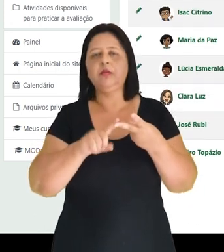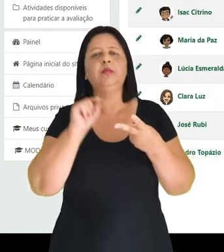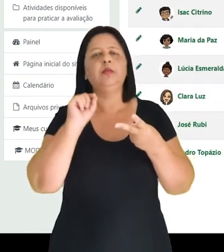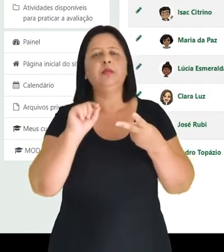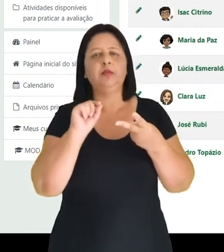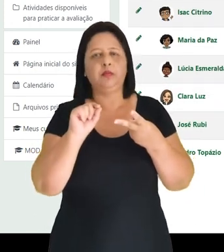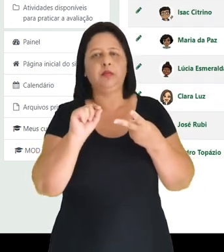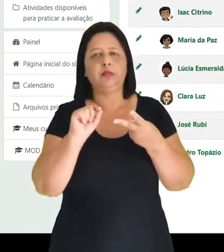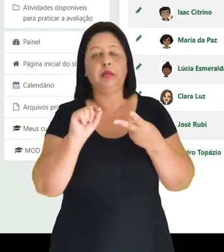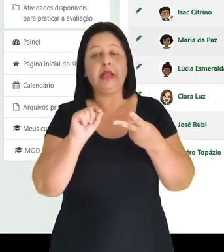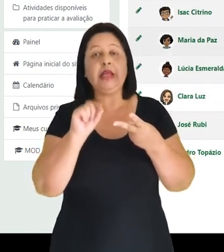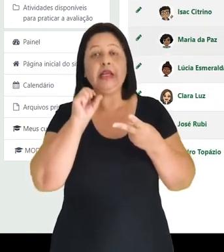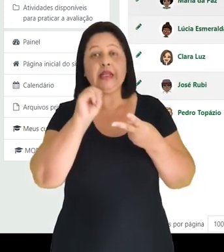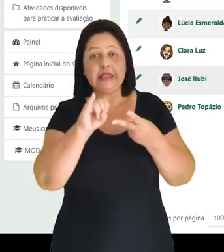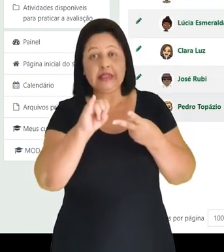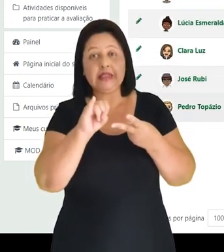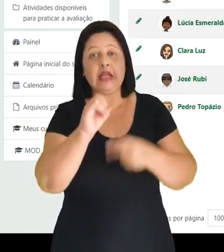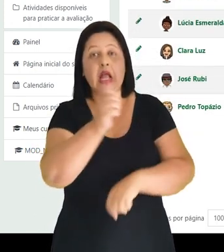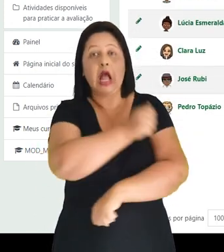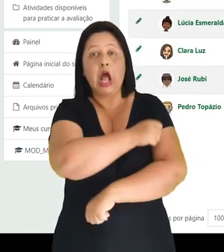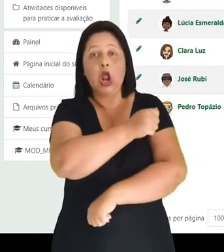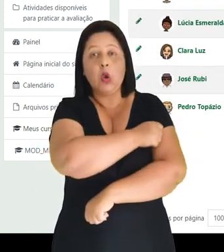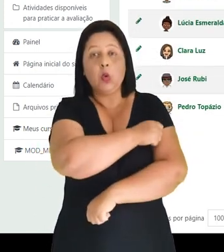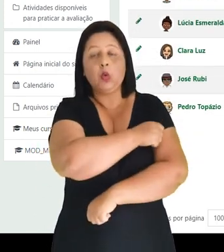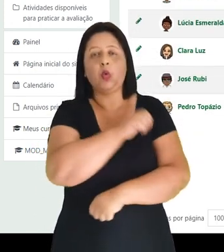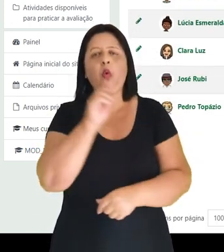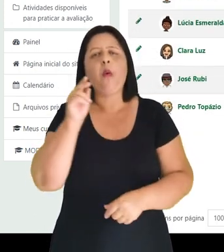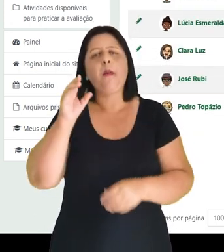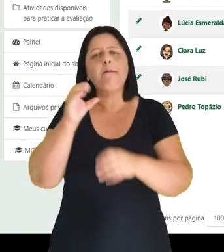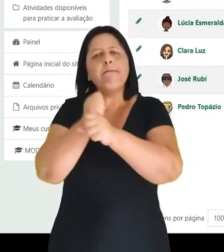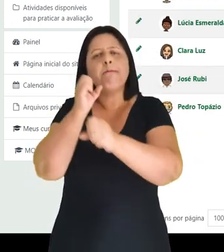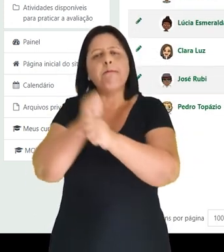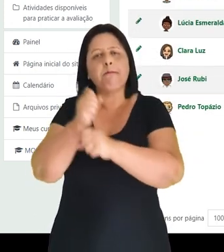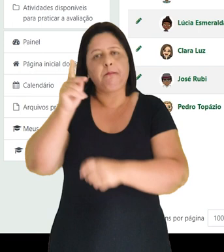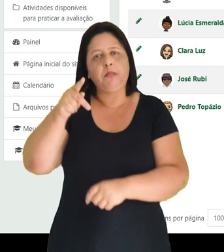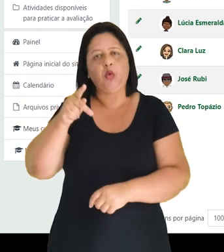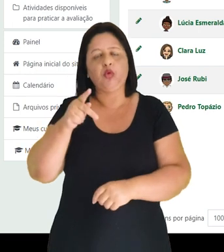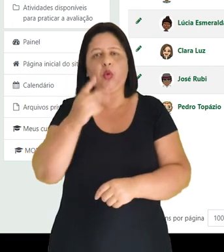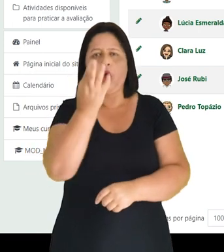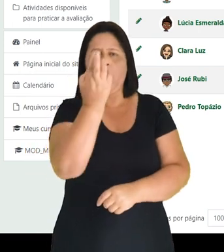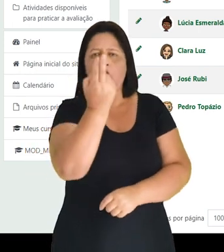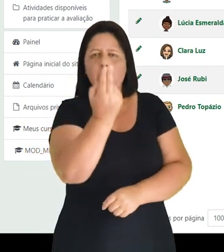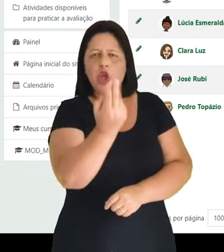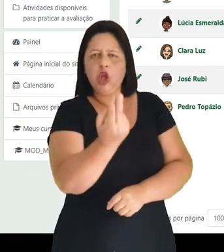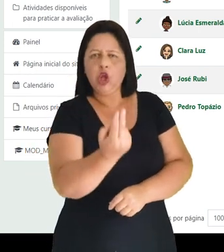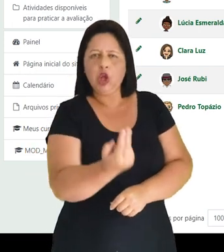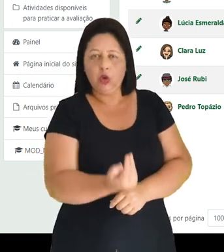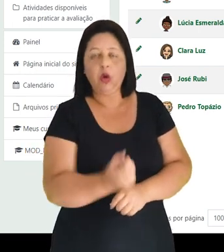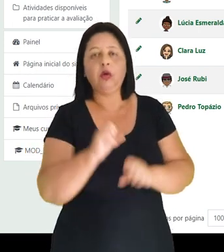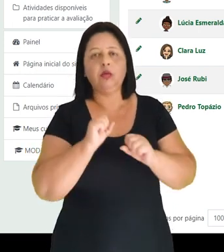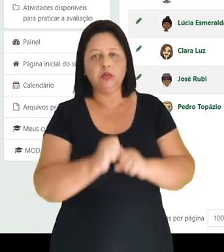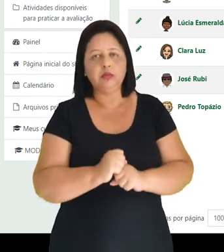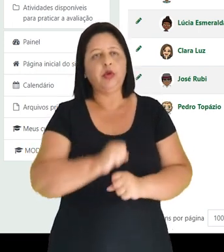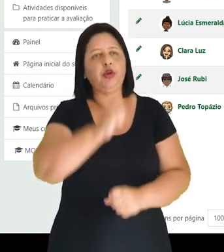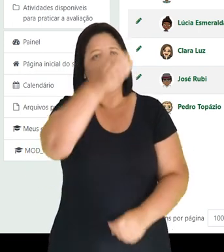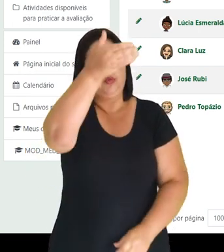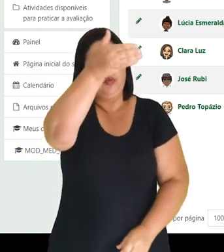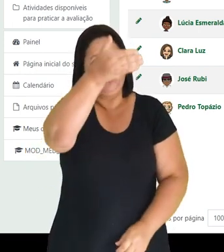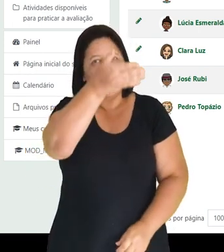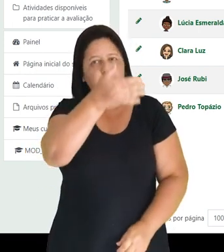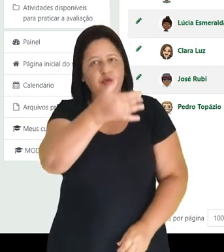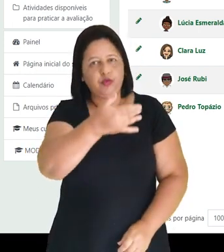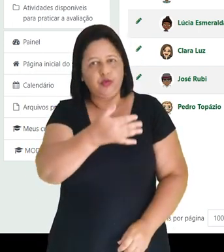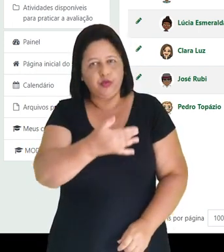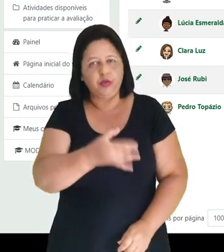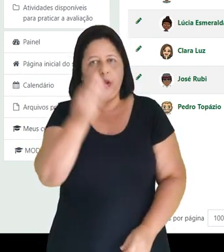Se todos os alunos tiverem tirado a mesma nota, eu também posso clicar aqui em realizar a inserção em massa e colocar qual foi essa